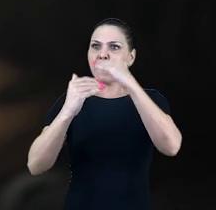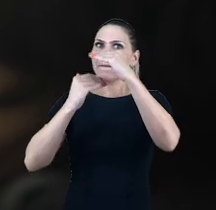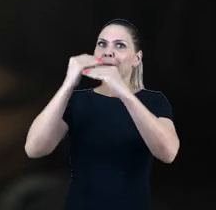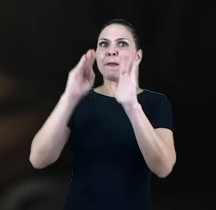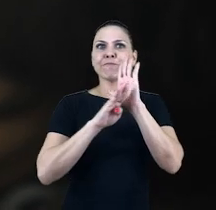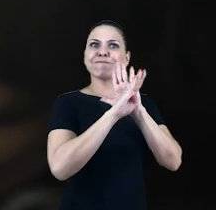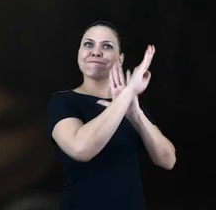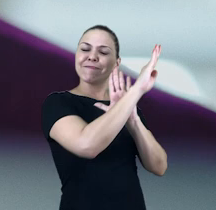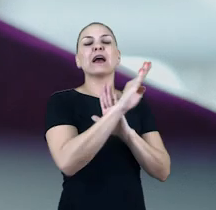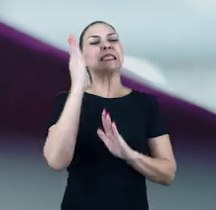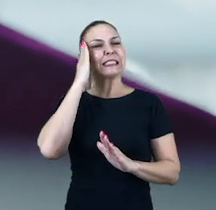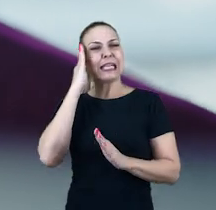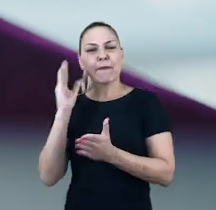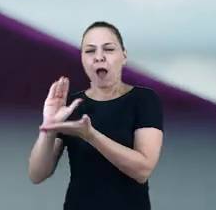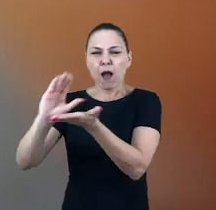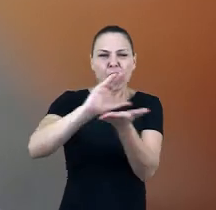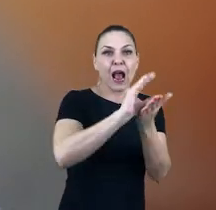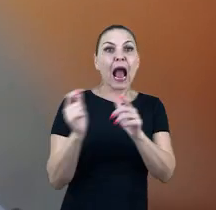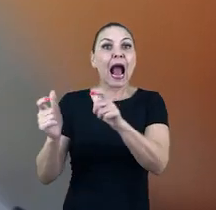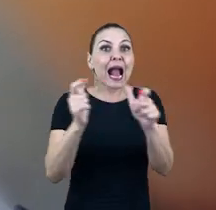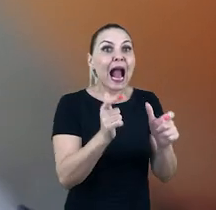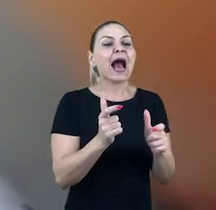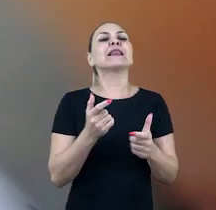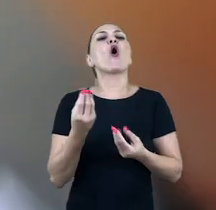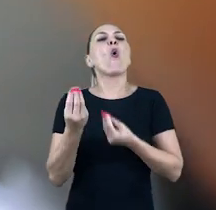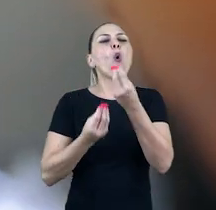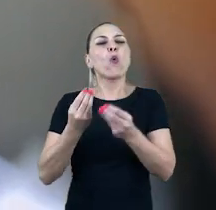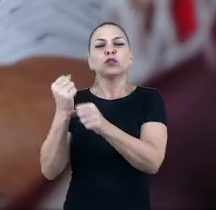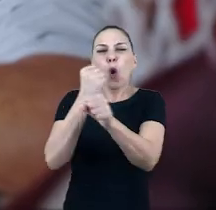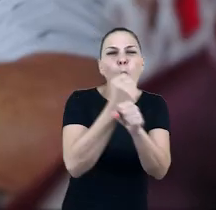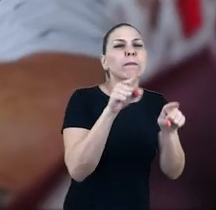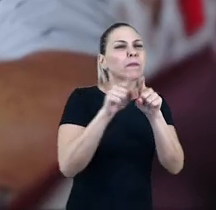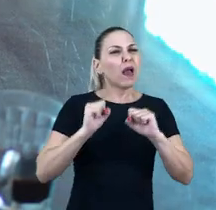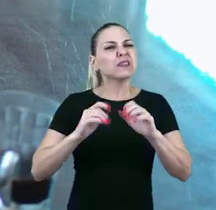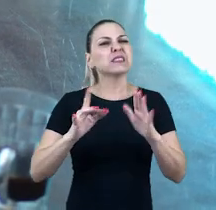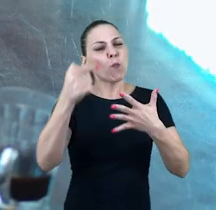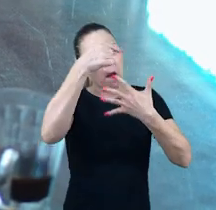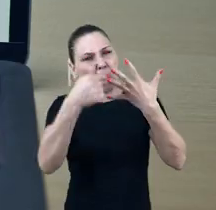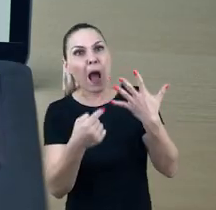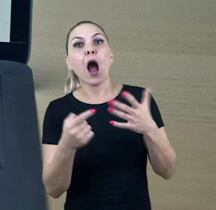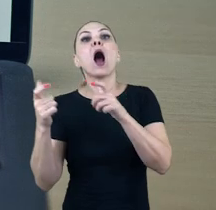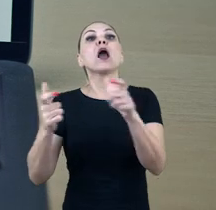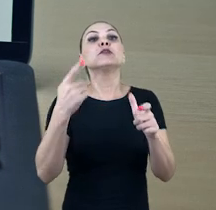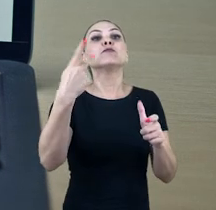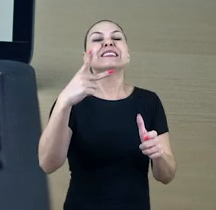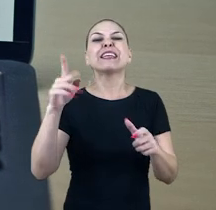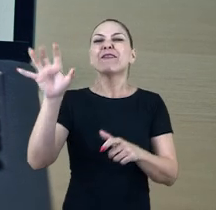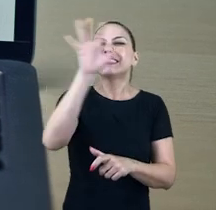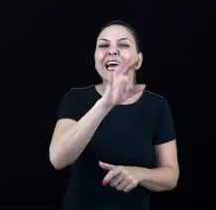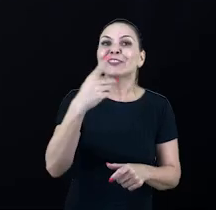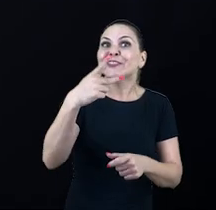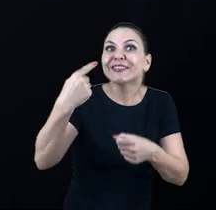cada área de investimento do Novo PAC e veja de perto quais as obras e ações que estão acontecendo na sua região, no seu estado, no seu